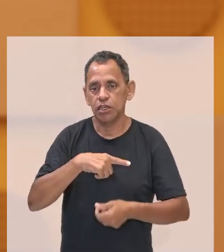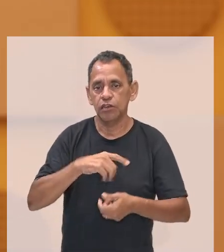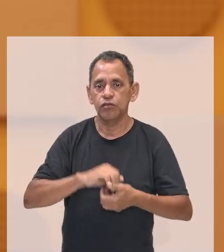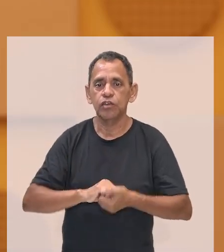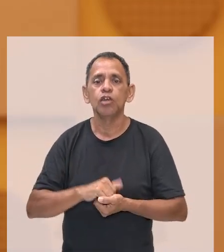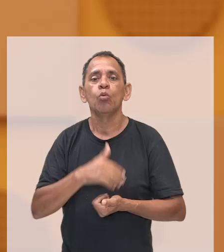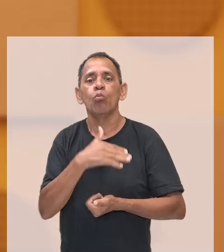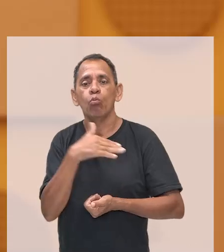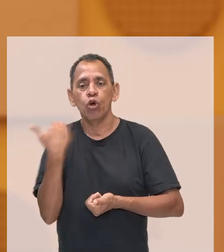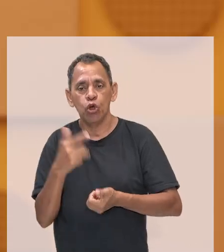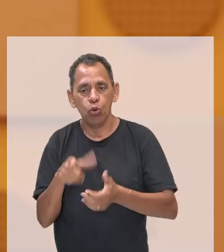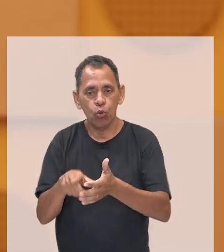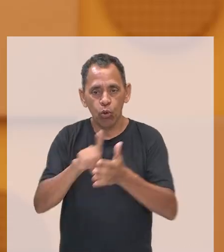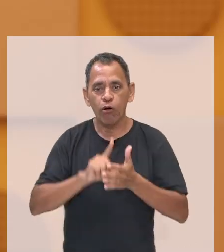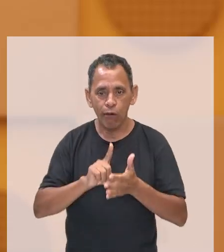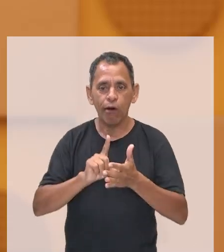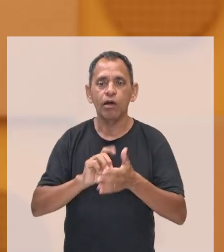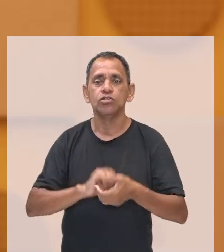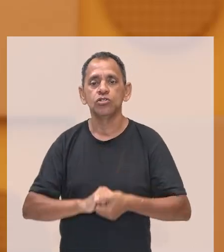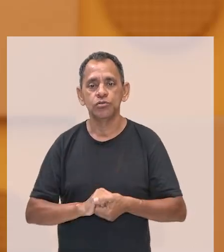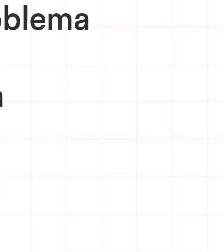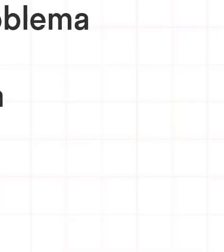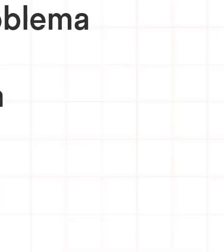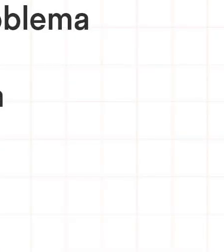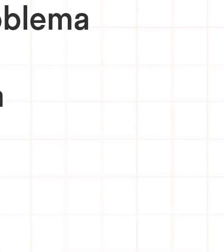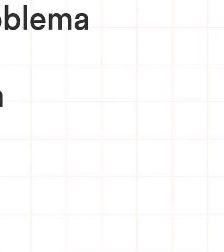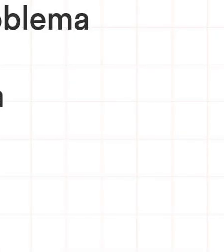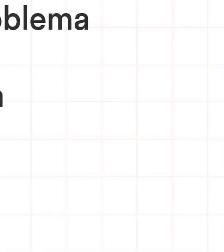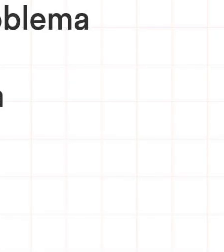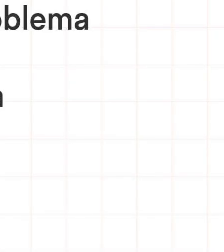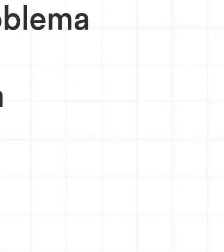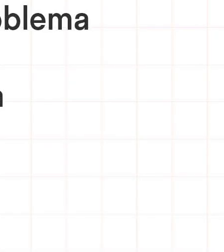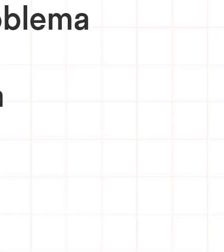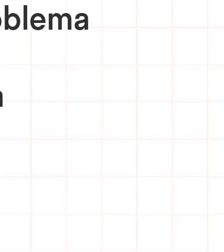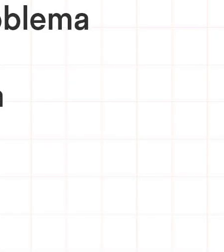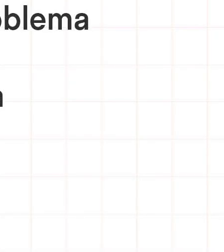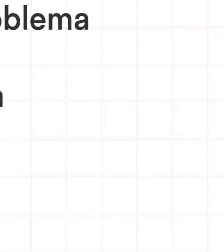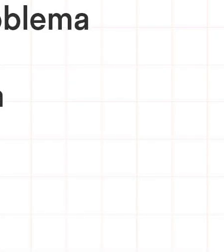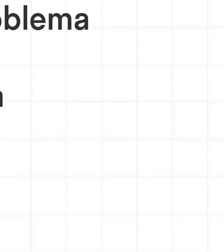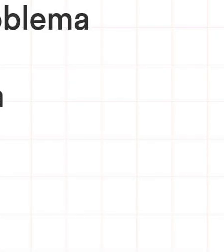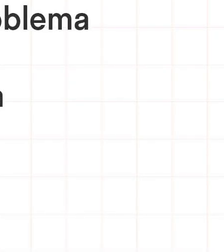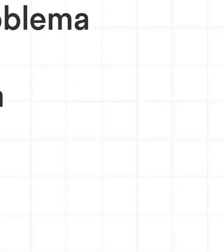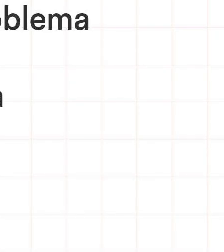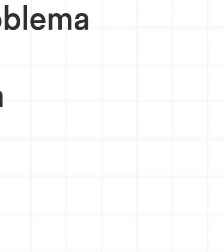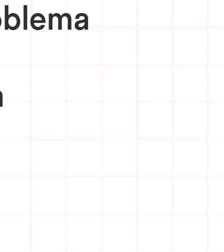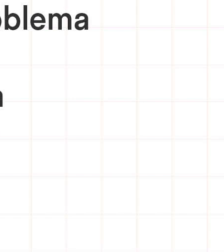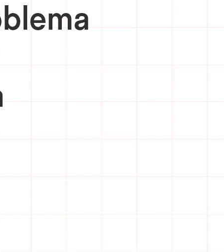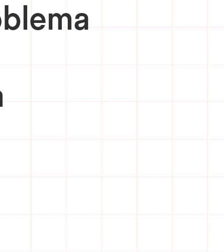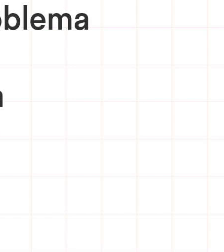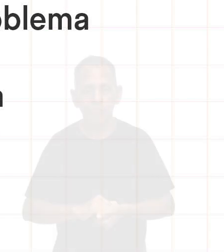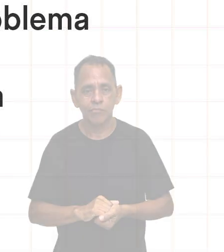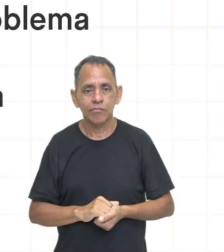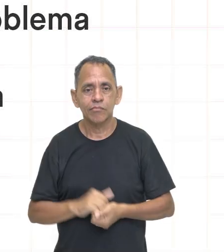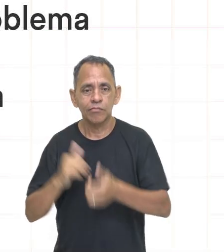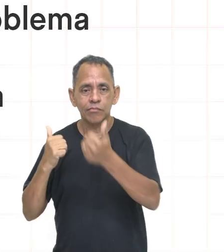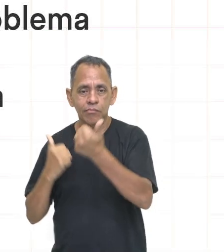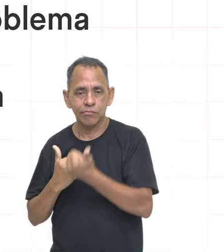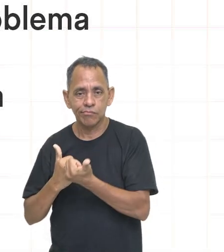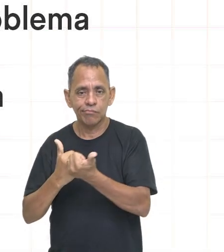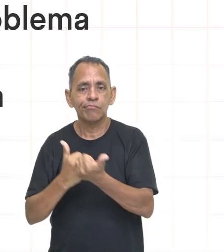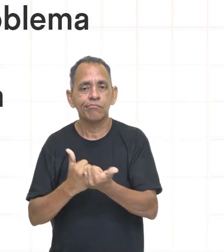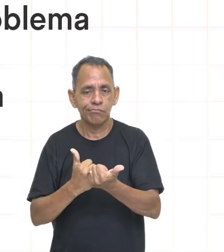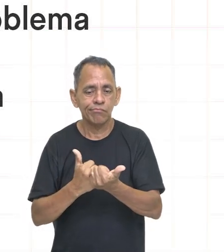república. Ele faleceu antes mesmo de sua posse. Após a derrota da emenda Dante de Oliveira, os políticos da